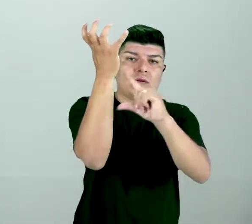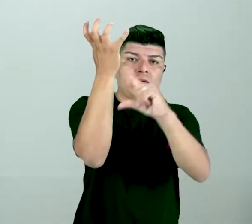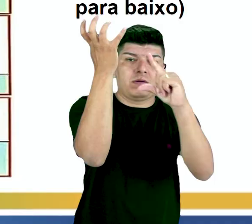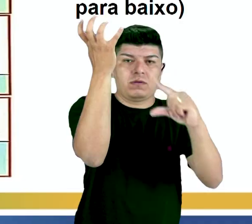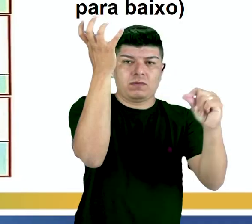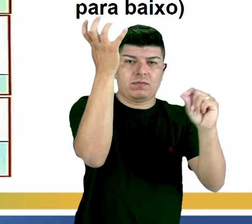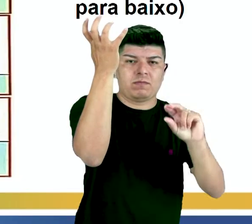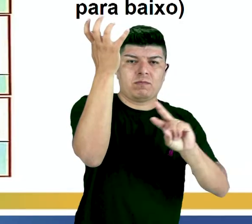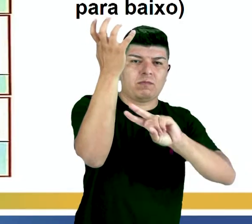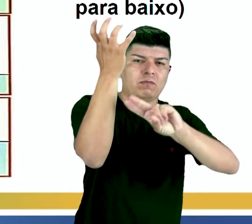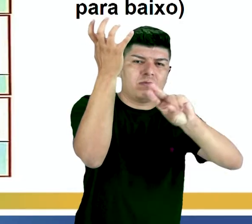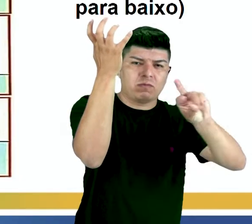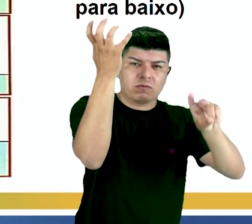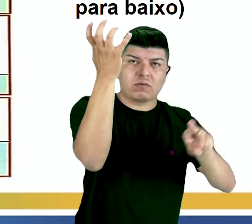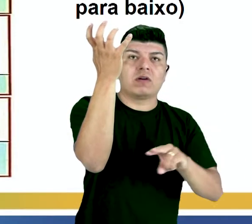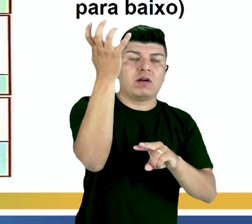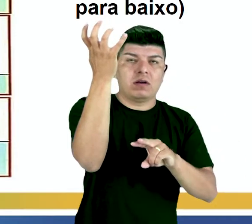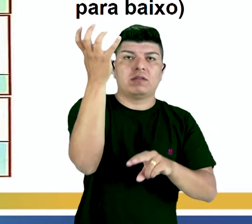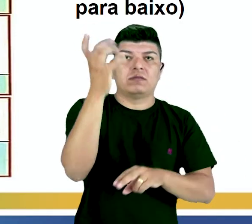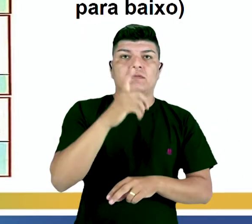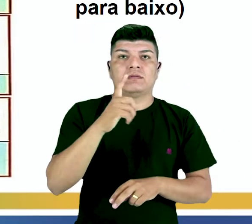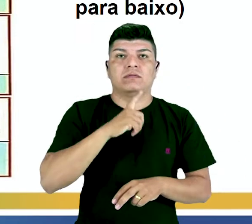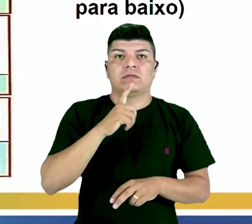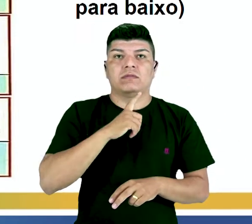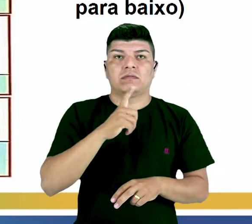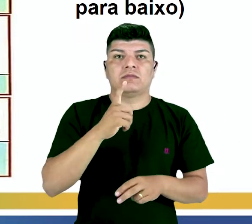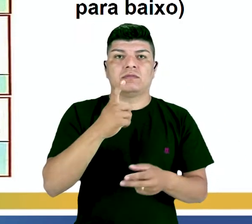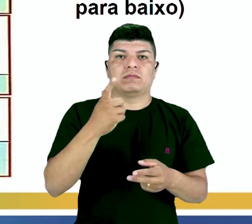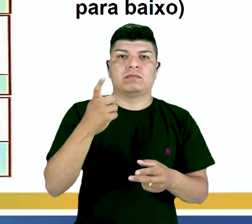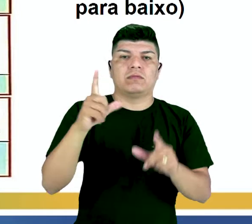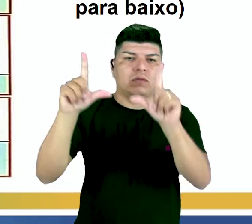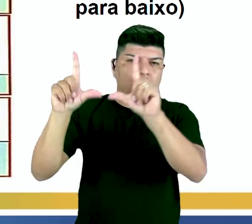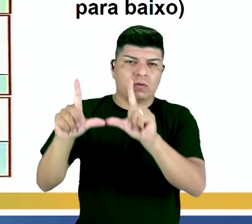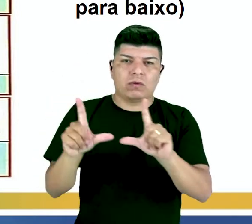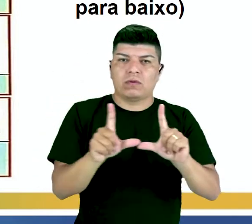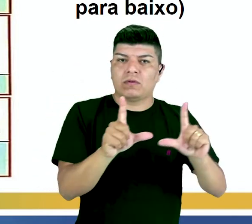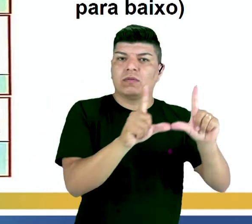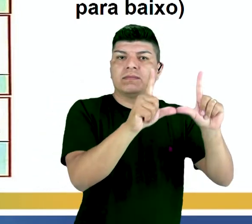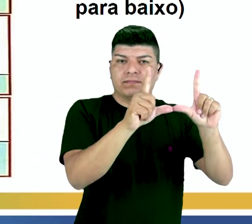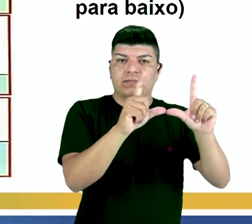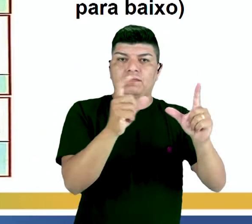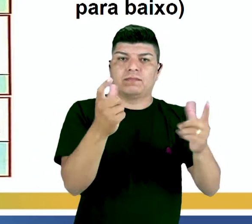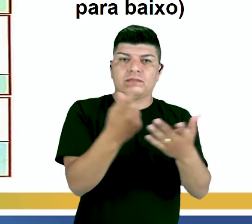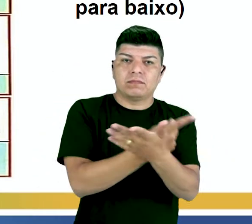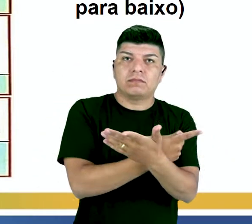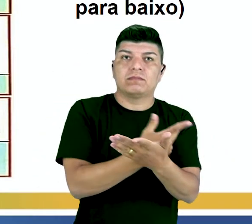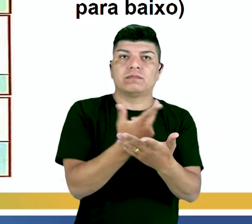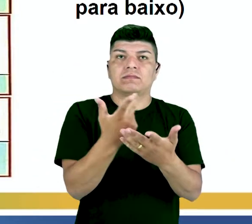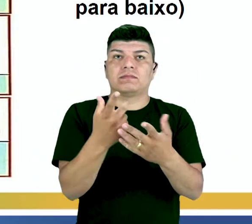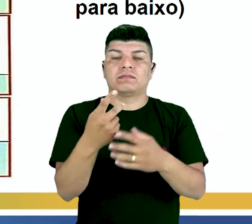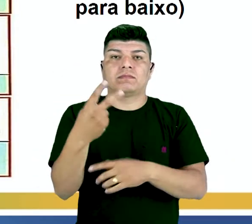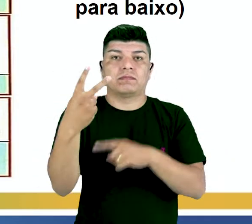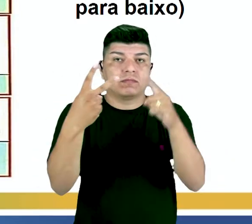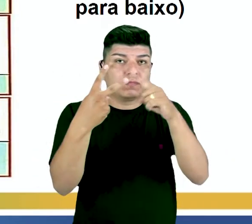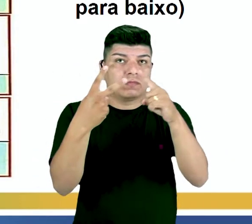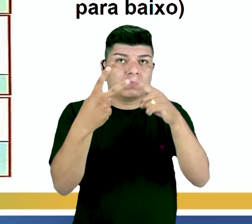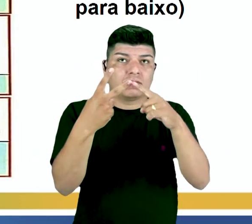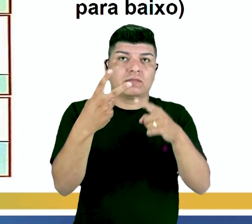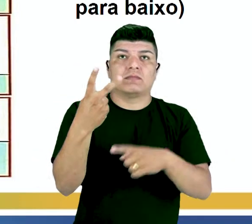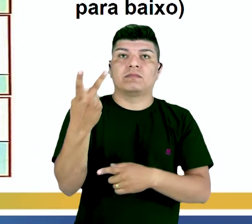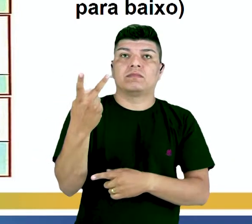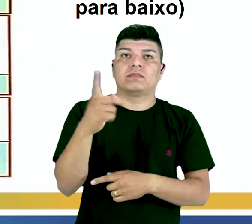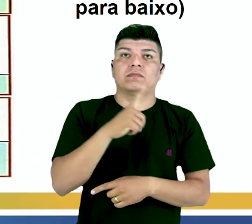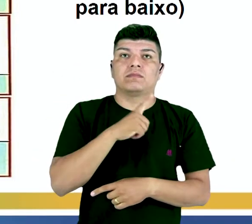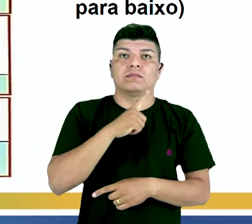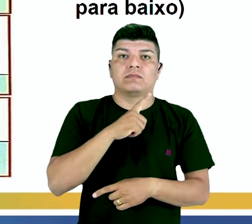E a gente tem a continuidade e uma sequência de ações executadas por ela. Então, no segundo quadrinho, nós temos aí ela começando a